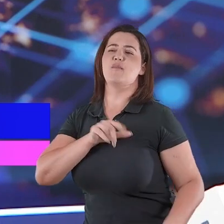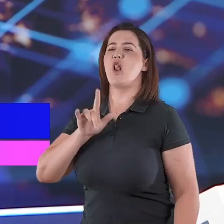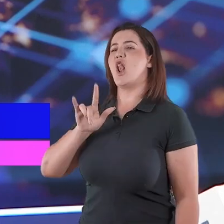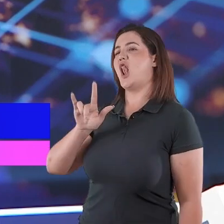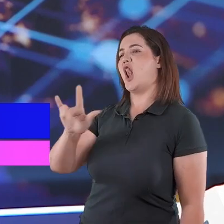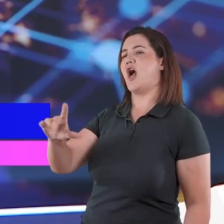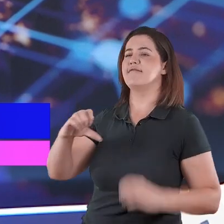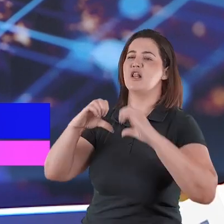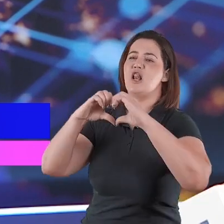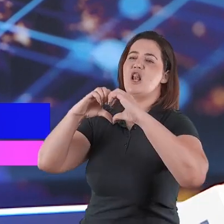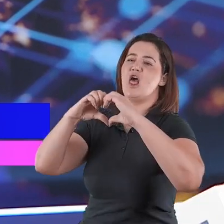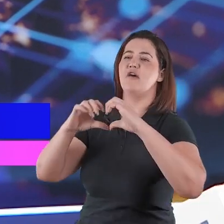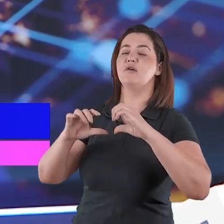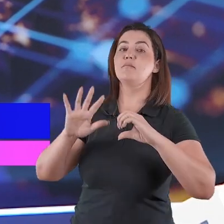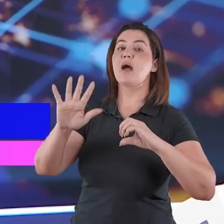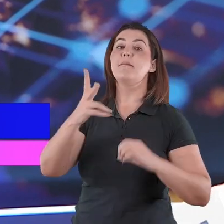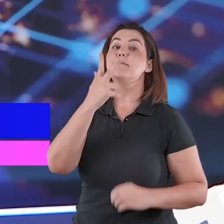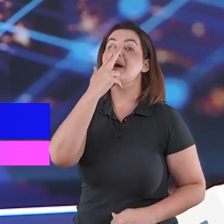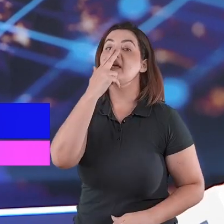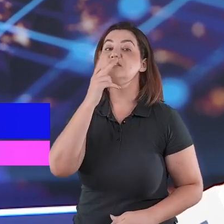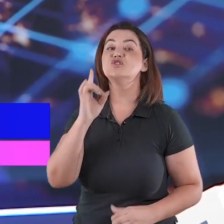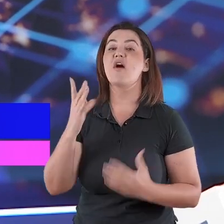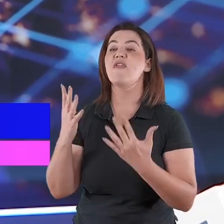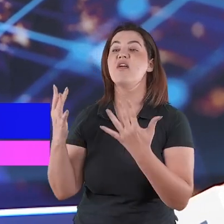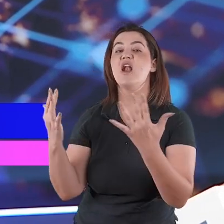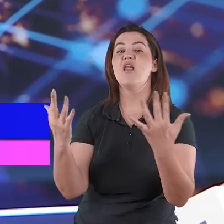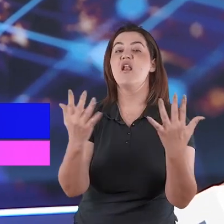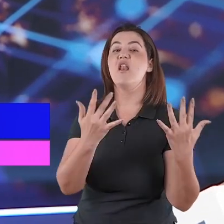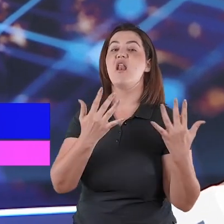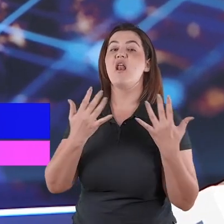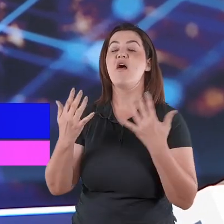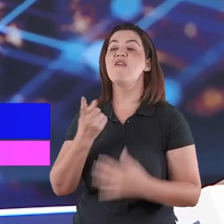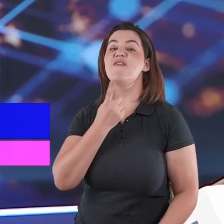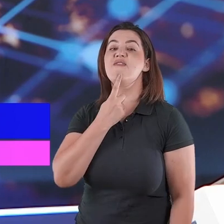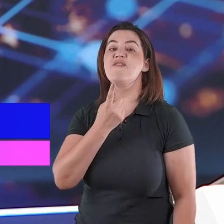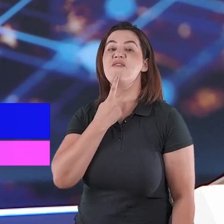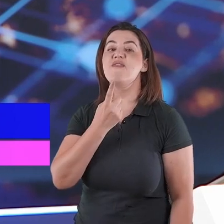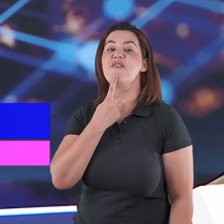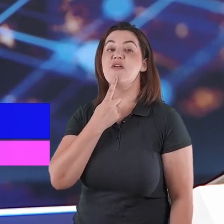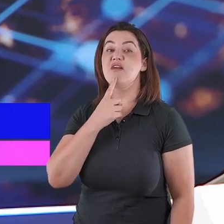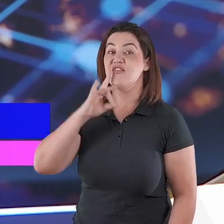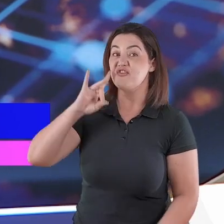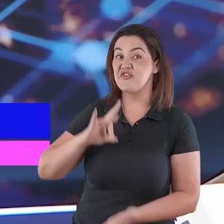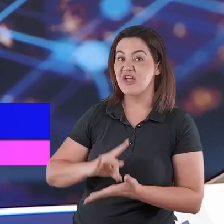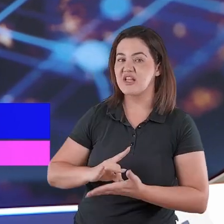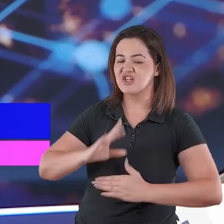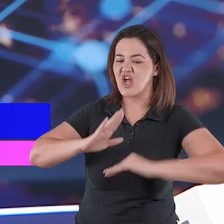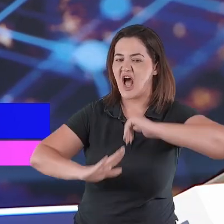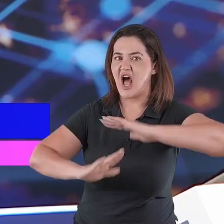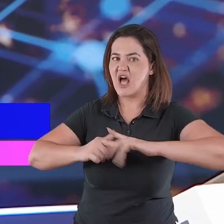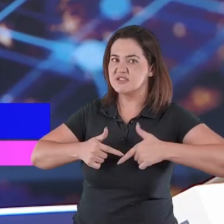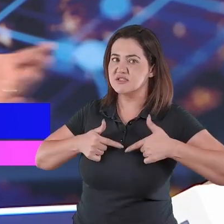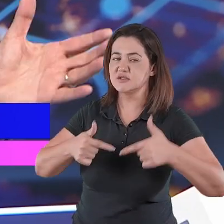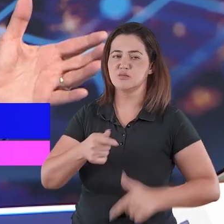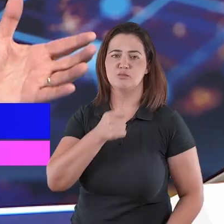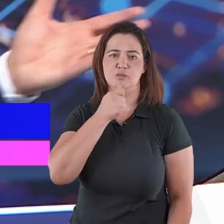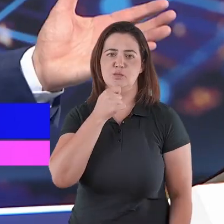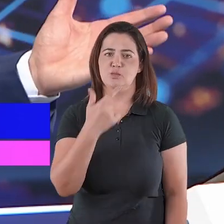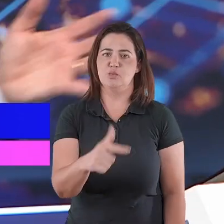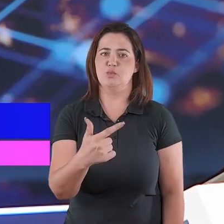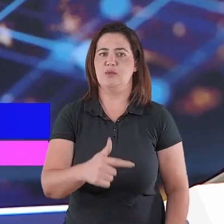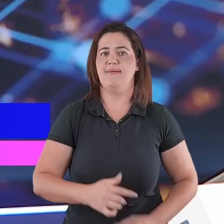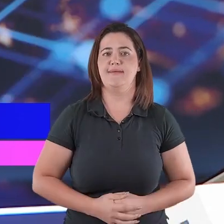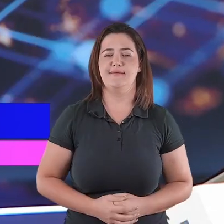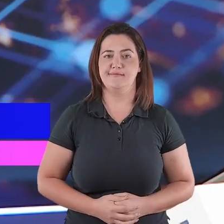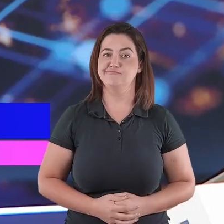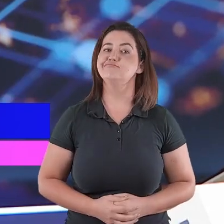não é simplesmente um sentimento verbal, mas amor é um sentimento real. E esse sentimento